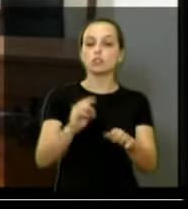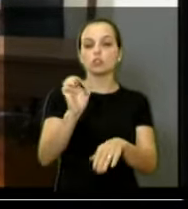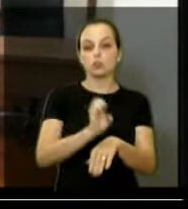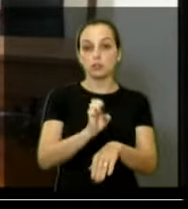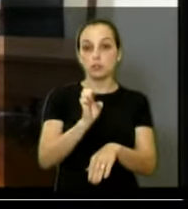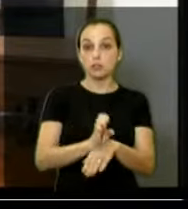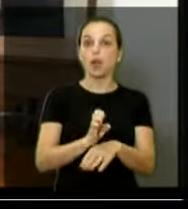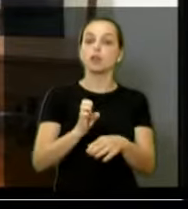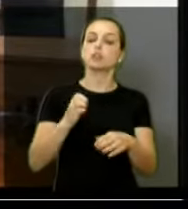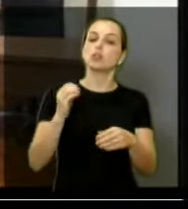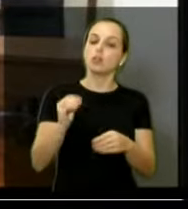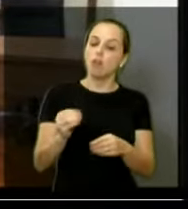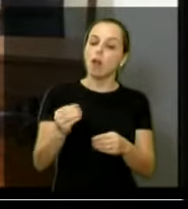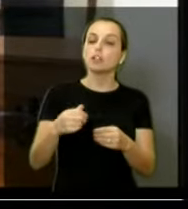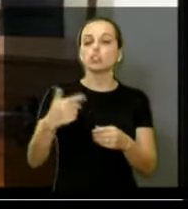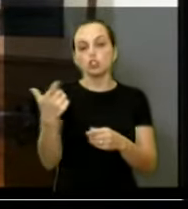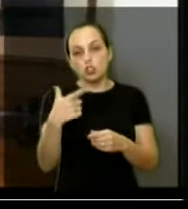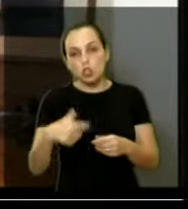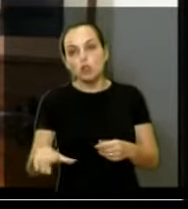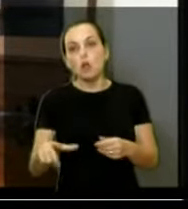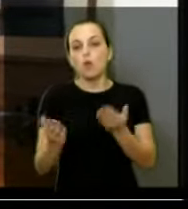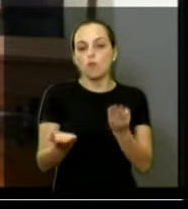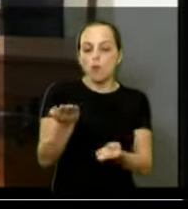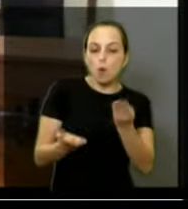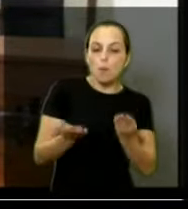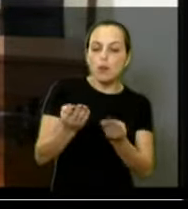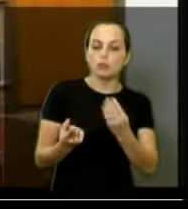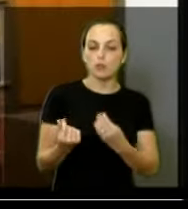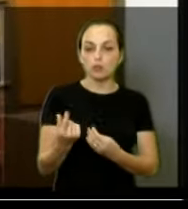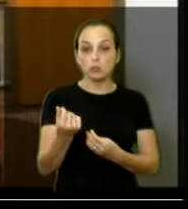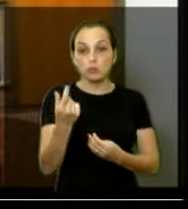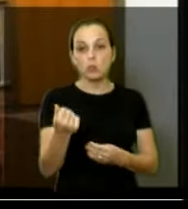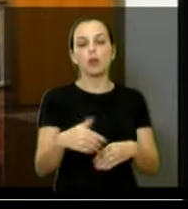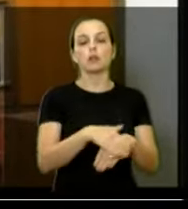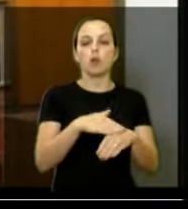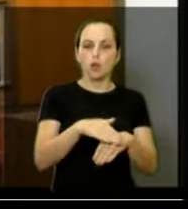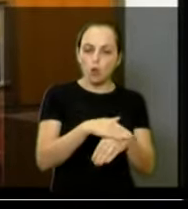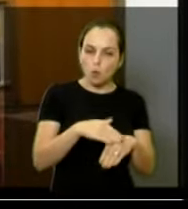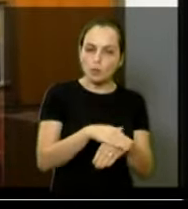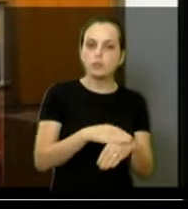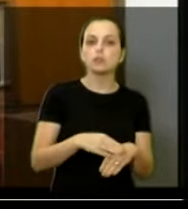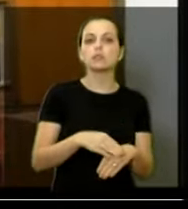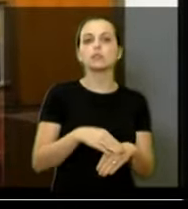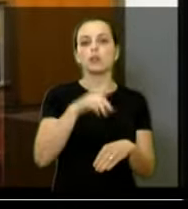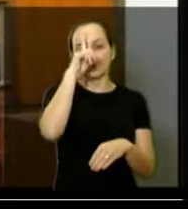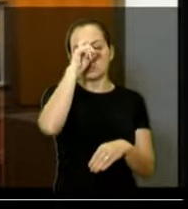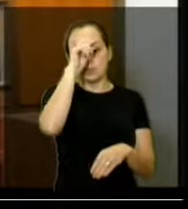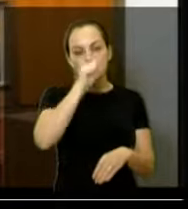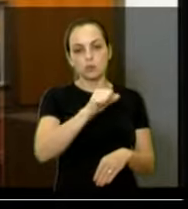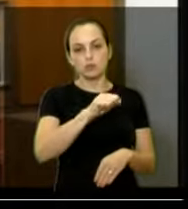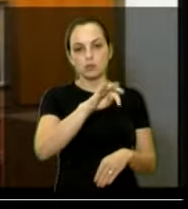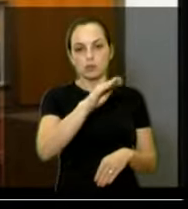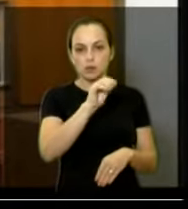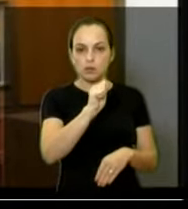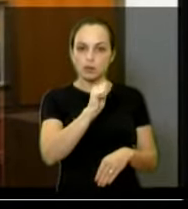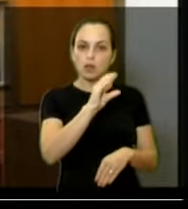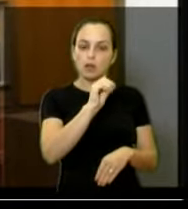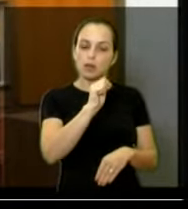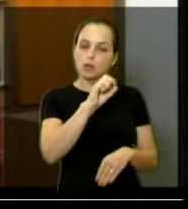que vai abrir uma nova licitação, vai conversar com a Santa Casa, vai conversar com a Beneficiência, e vai também